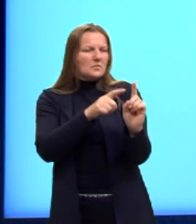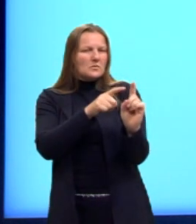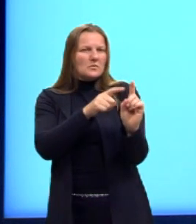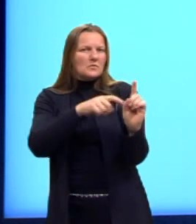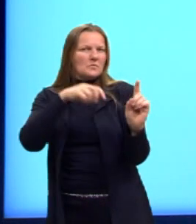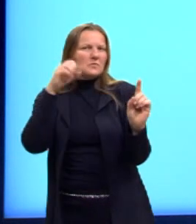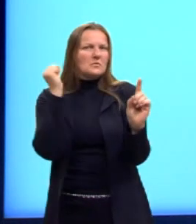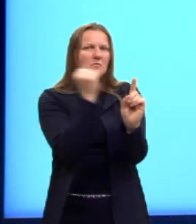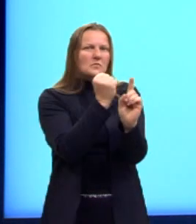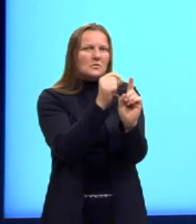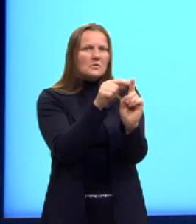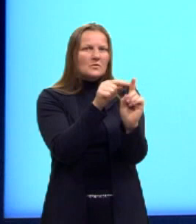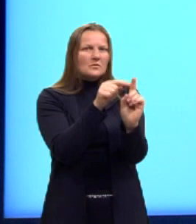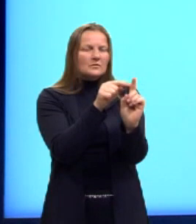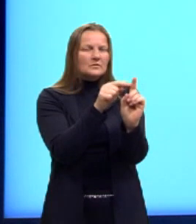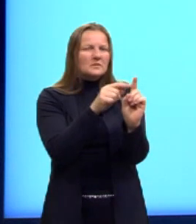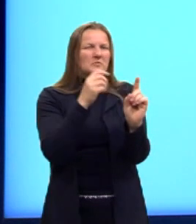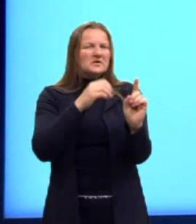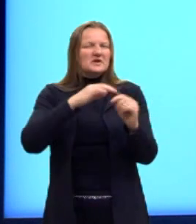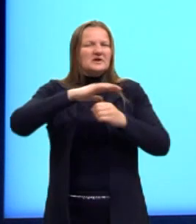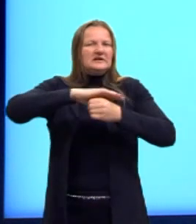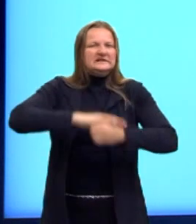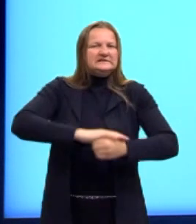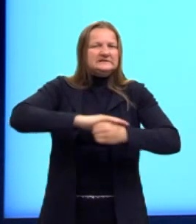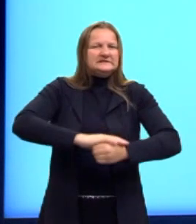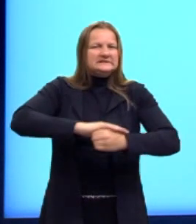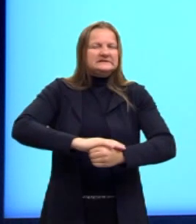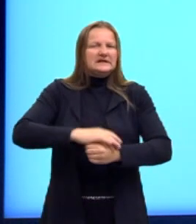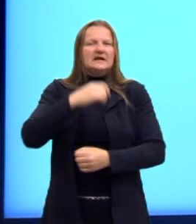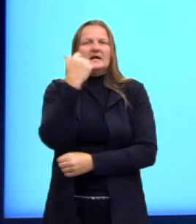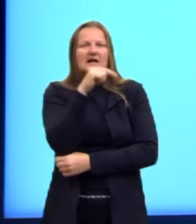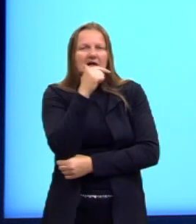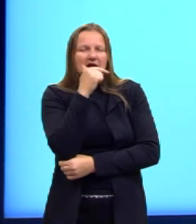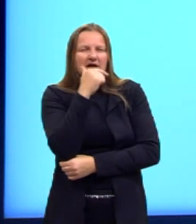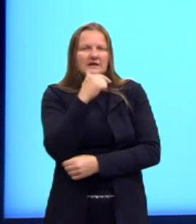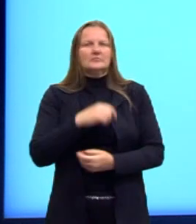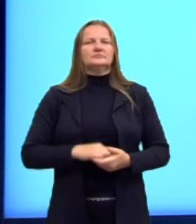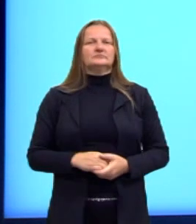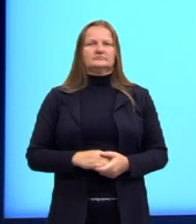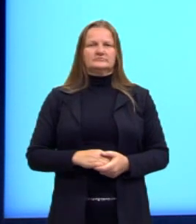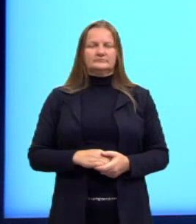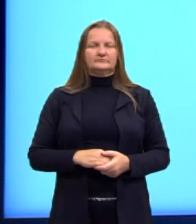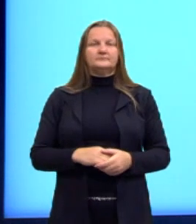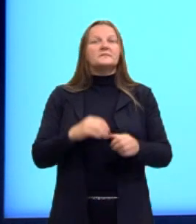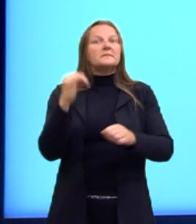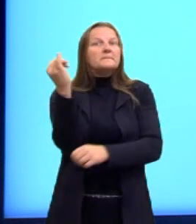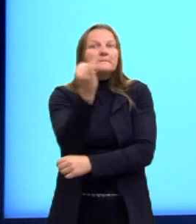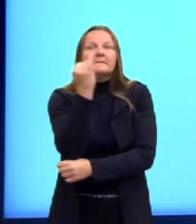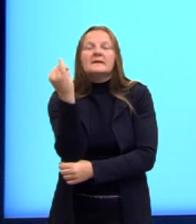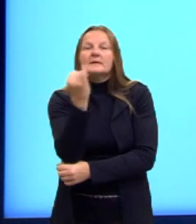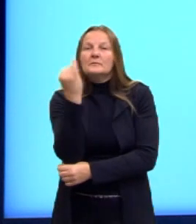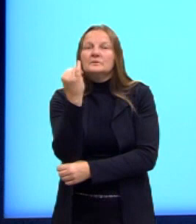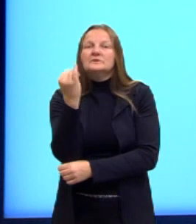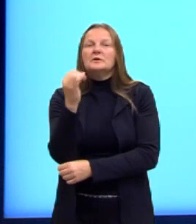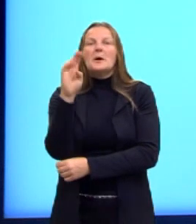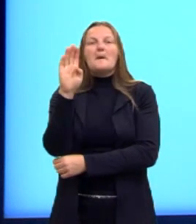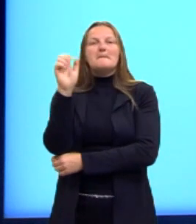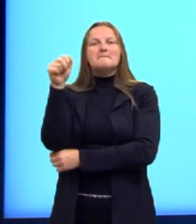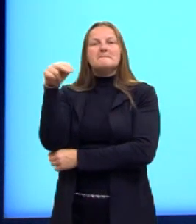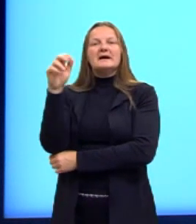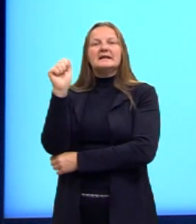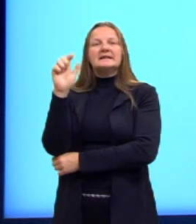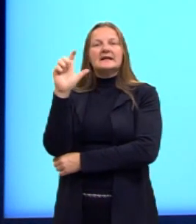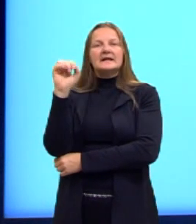banalizava suas próprias opressões por meio do humor. Isso é importante. Banalizar as